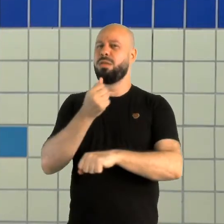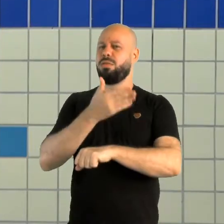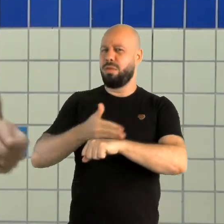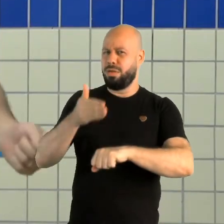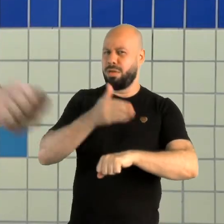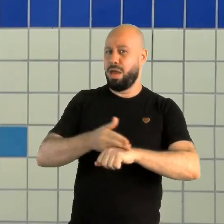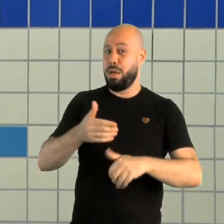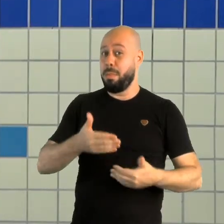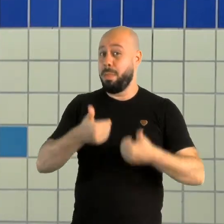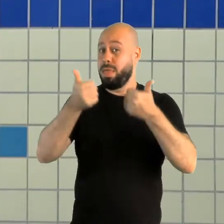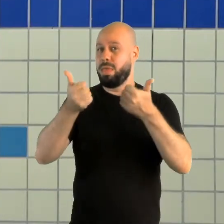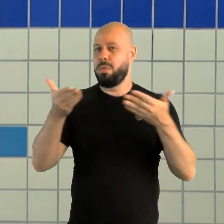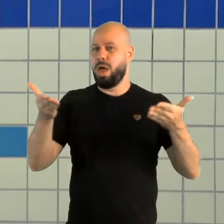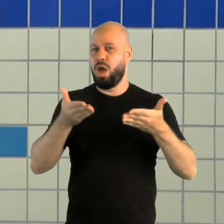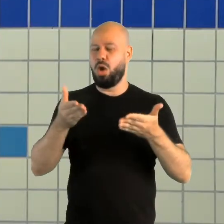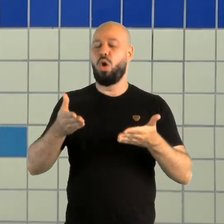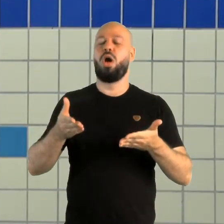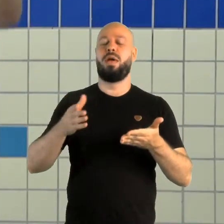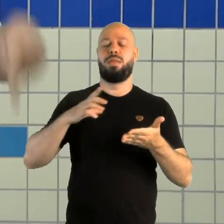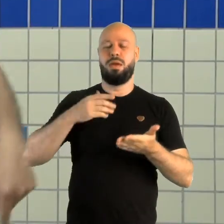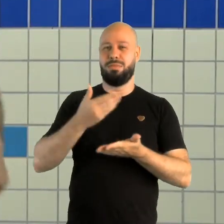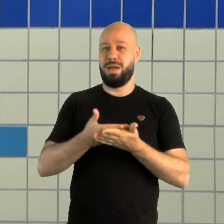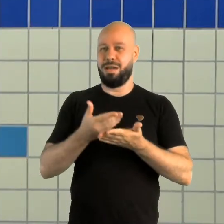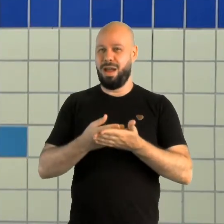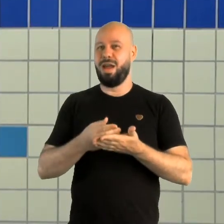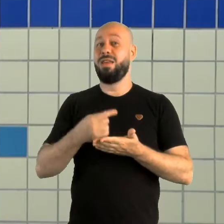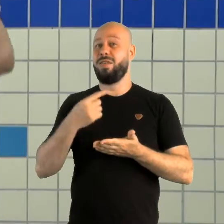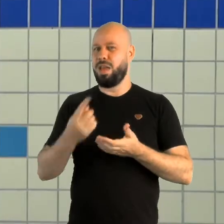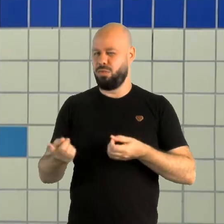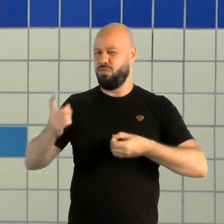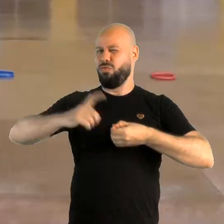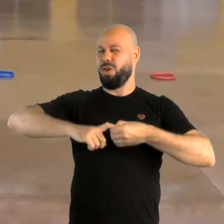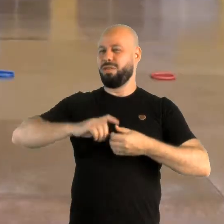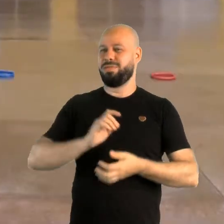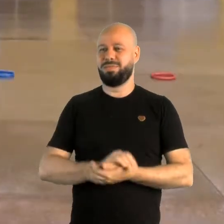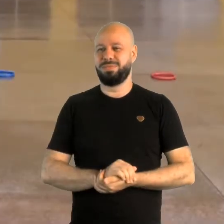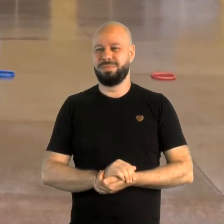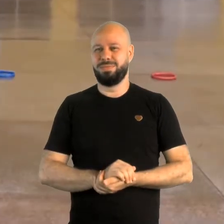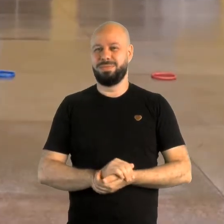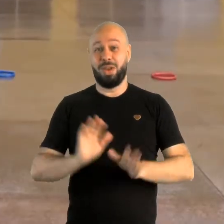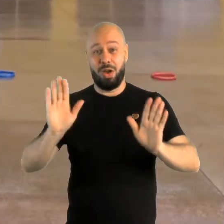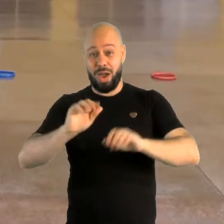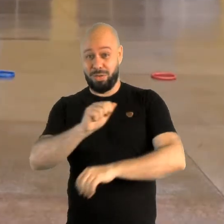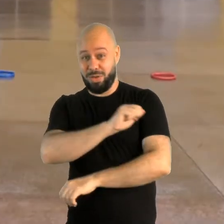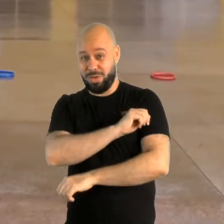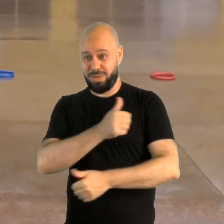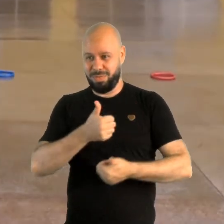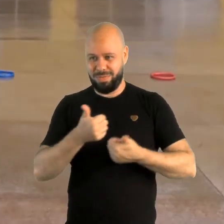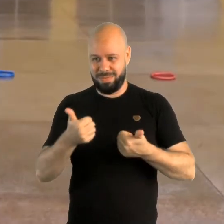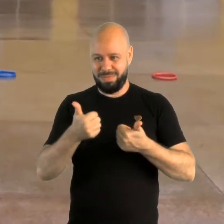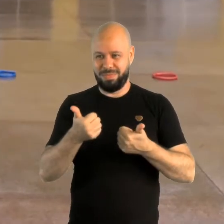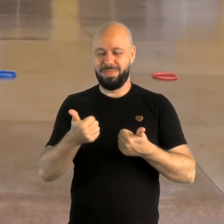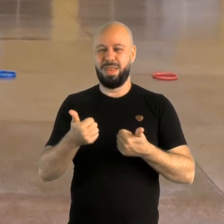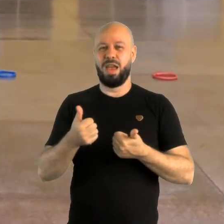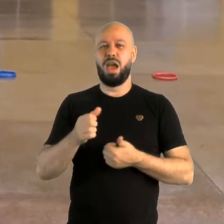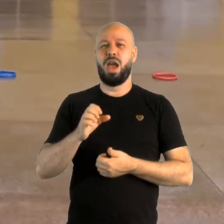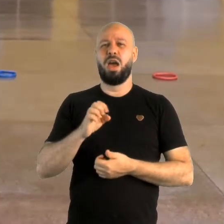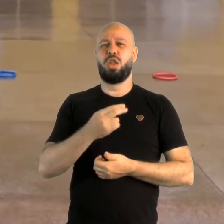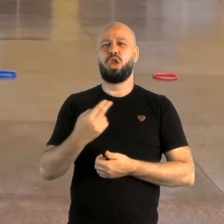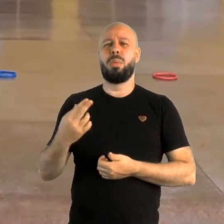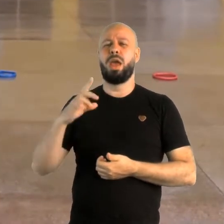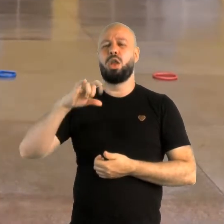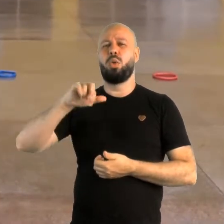bom, corre pra nossa aula, que daqui a pouco eu tô de volta. Olá alunos, tudo bem? Aqui é o professor Eduardo,